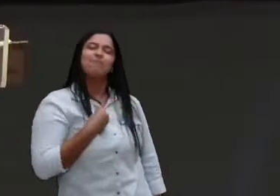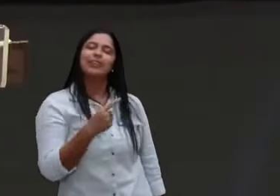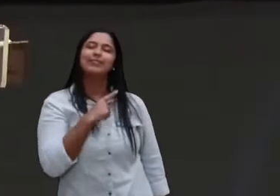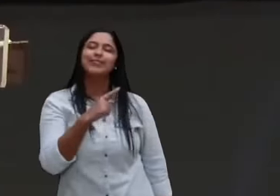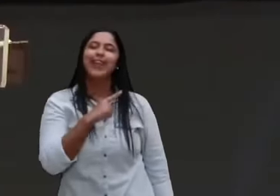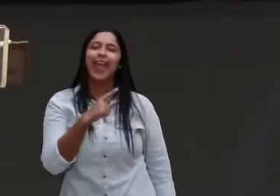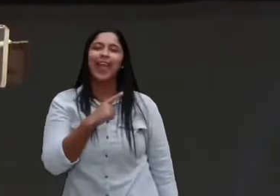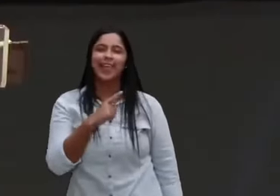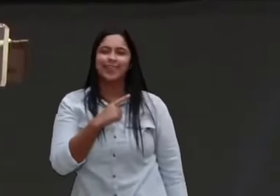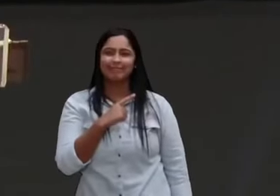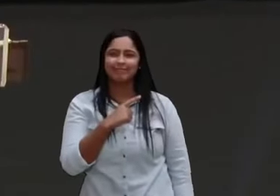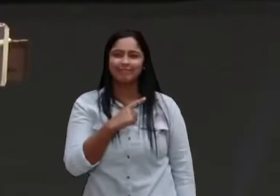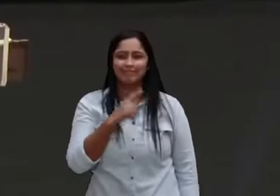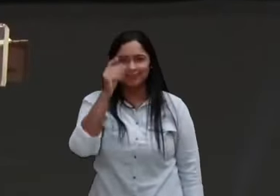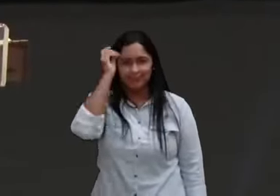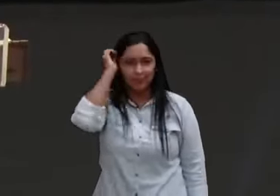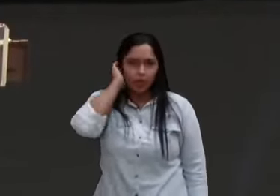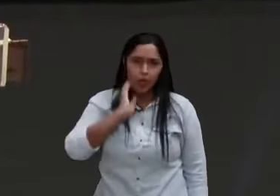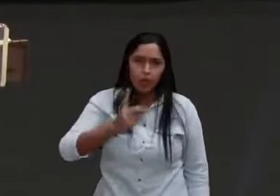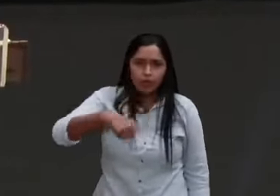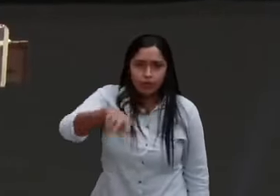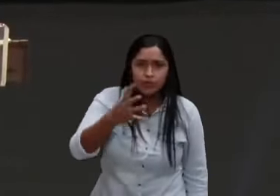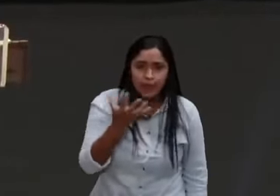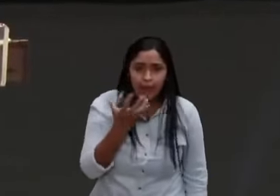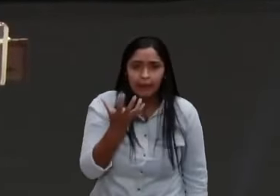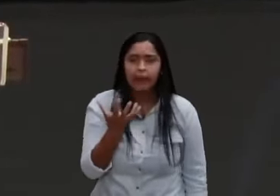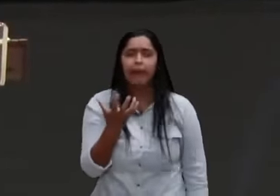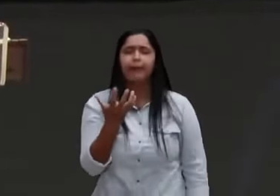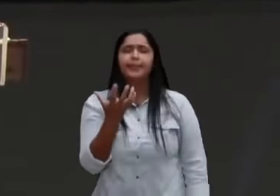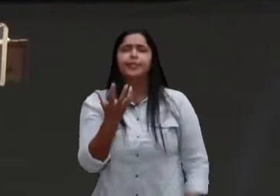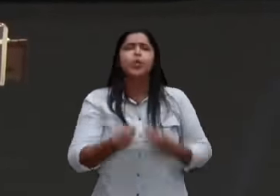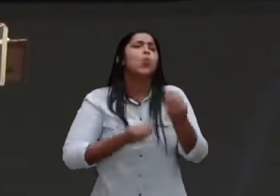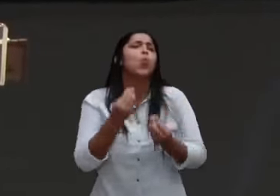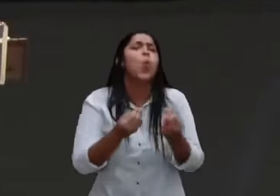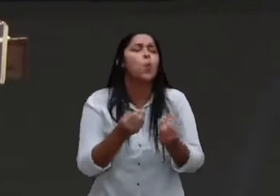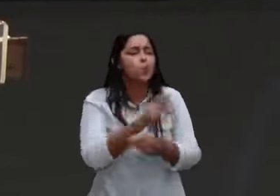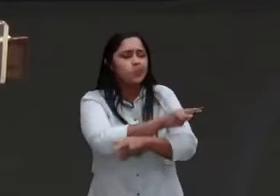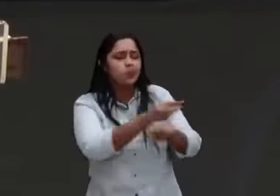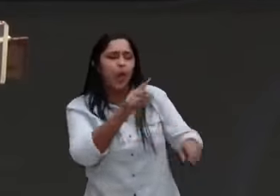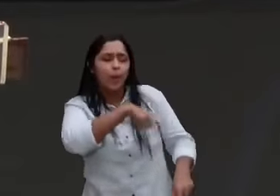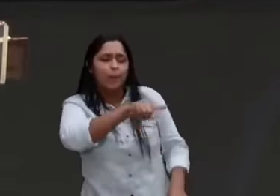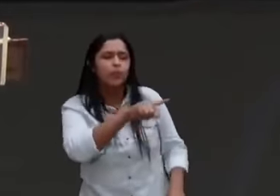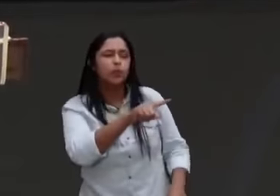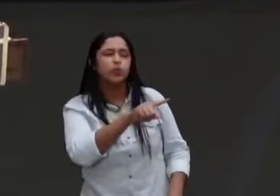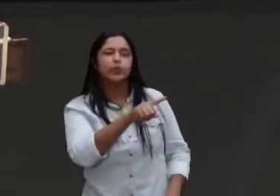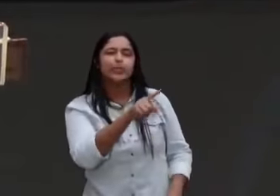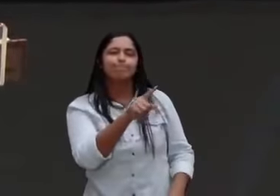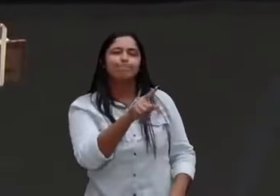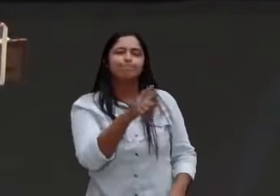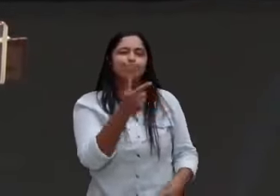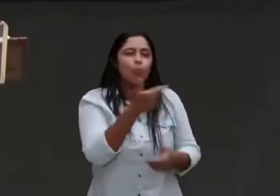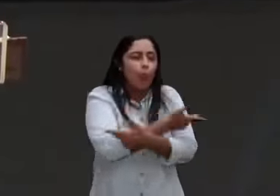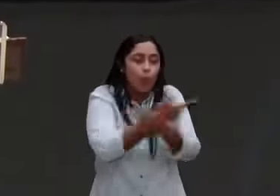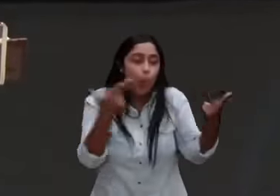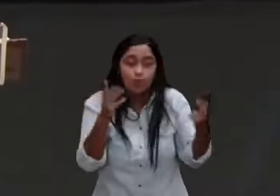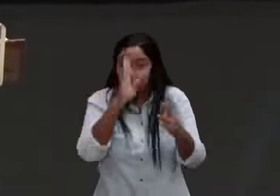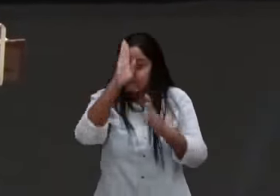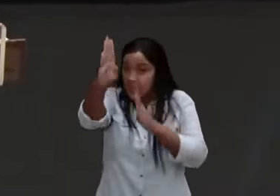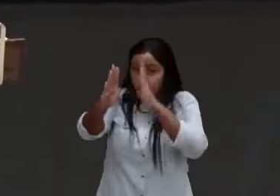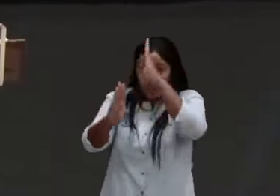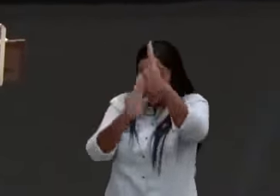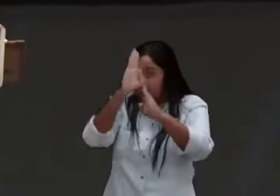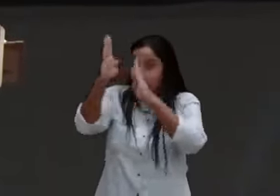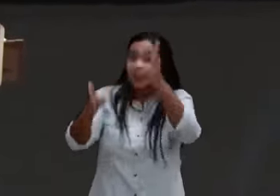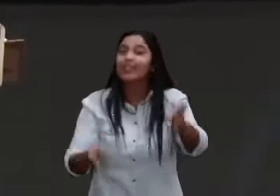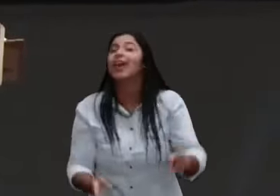se você quiser conhecer, as prioridades de uma pessoa, observe a forma, como ela utiliza, o seu tempo,